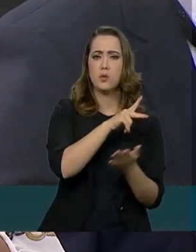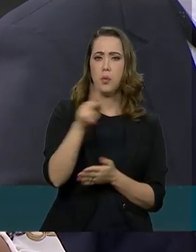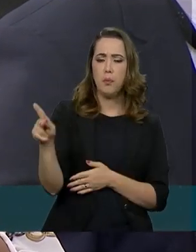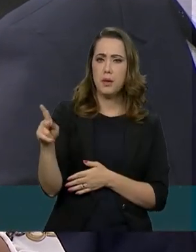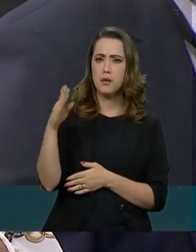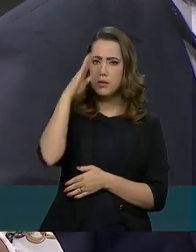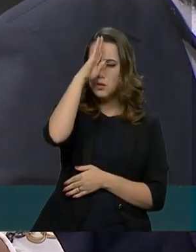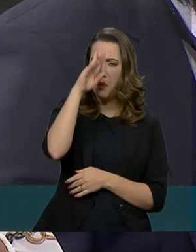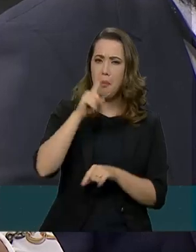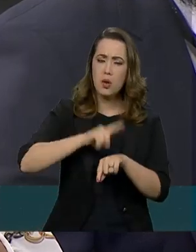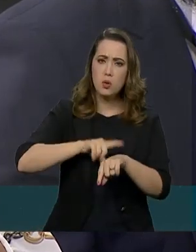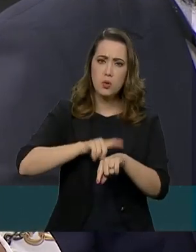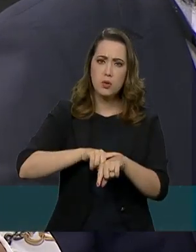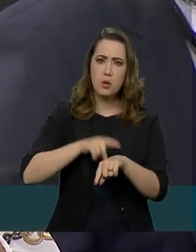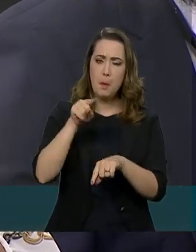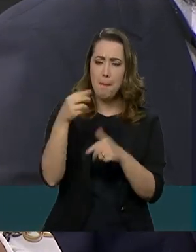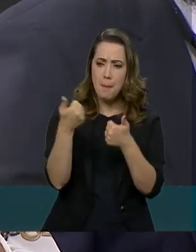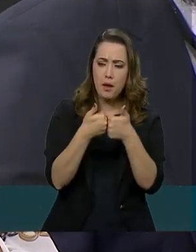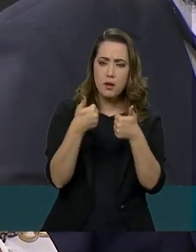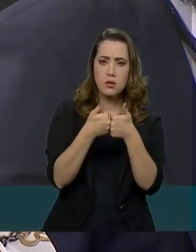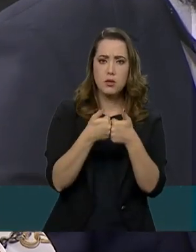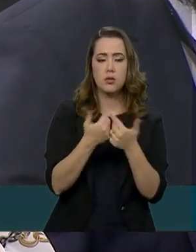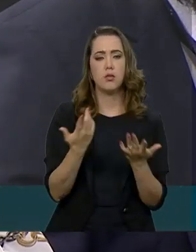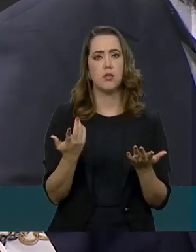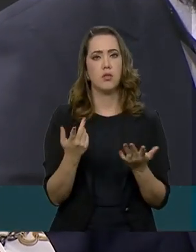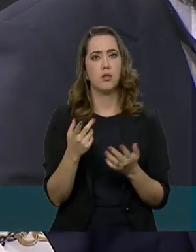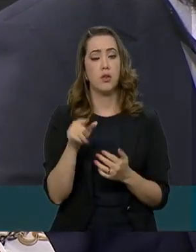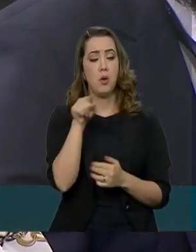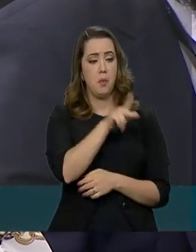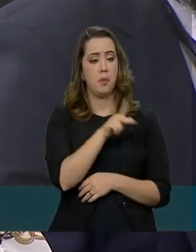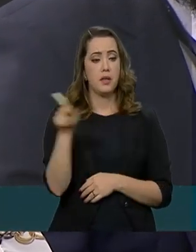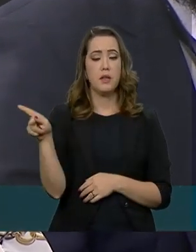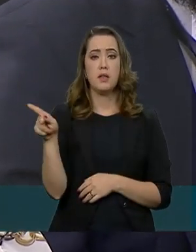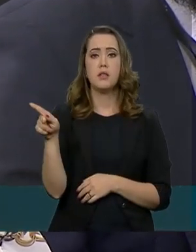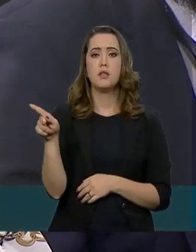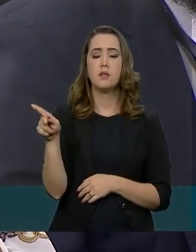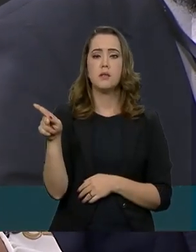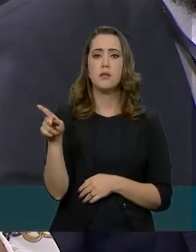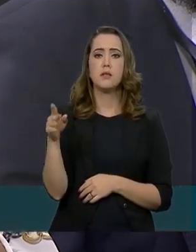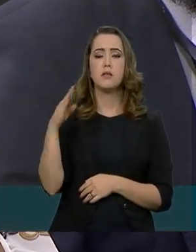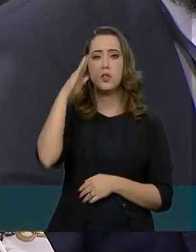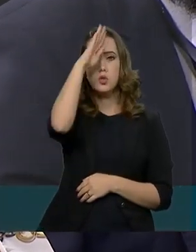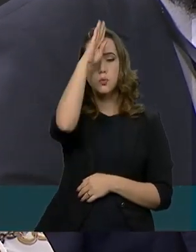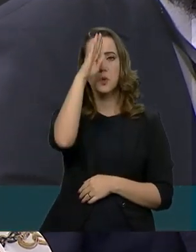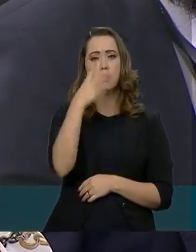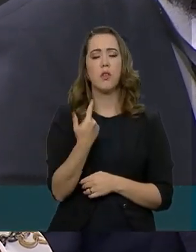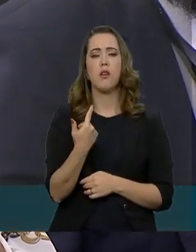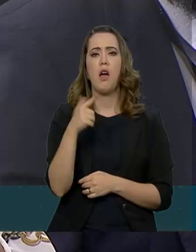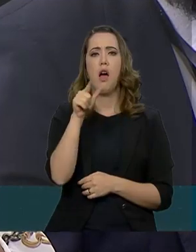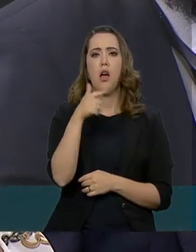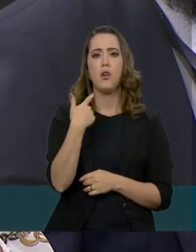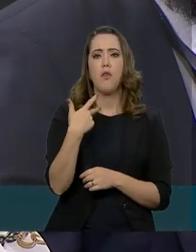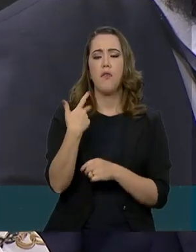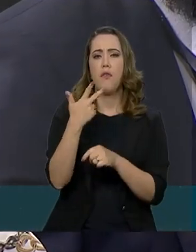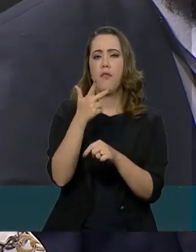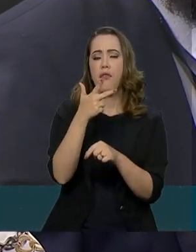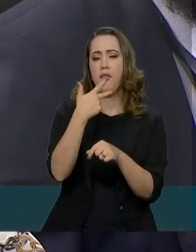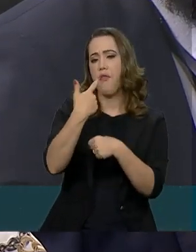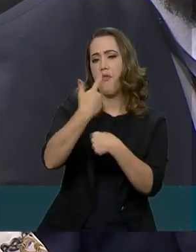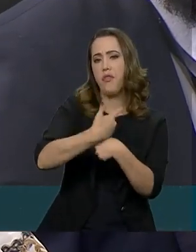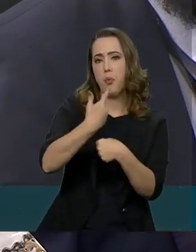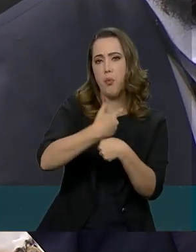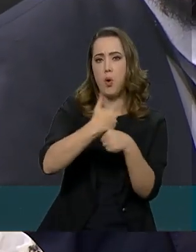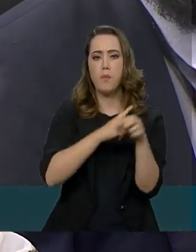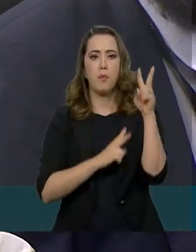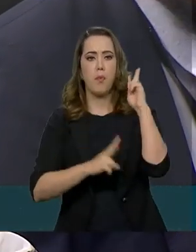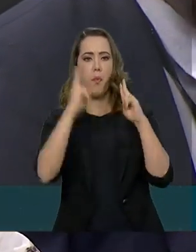Num horário similar, próximo ali, o presidente fez uma live cortando o cabelo. Queria saber se teve alguma relação ou se teve algum outro compromisso que o